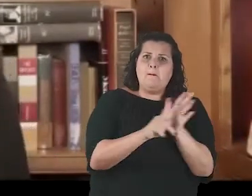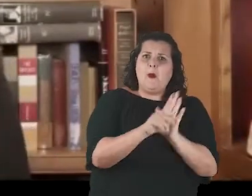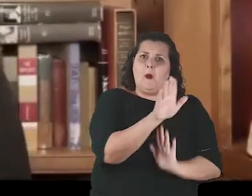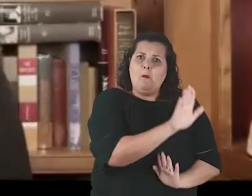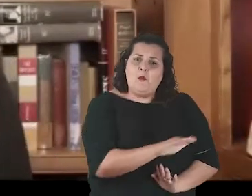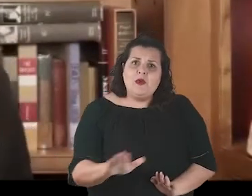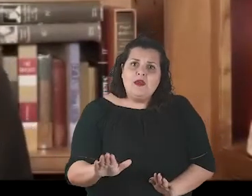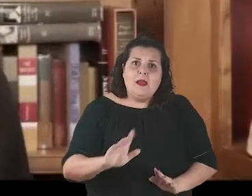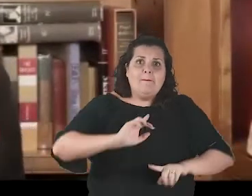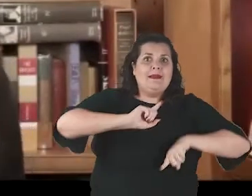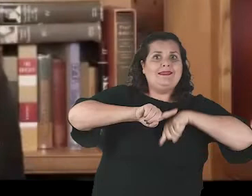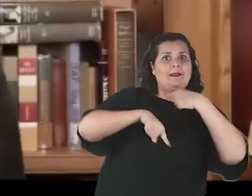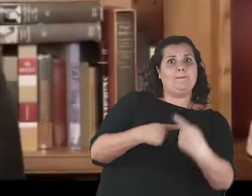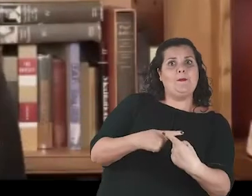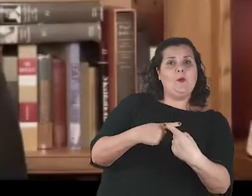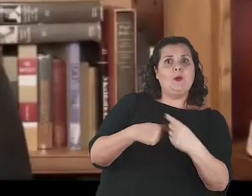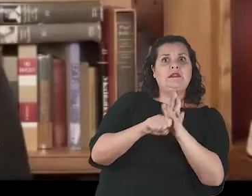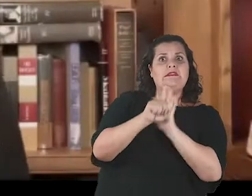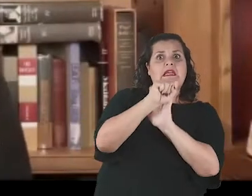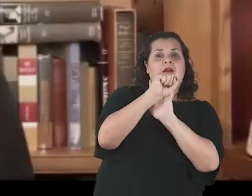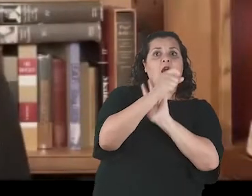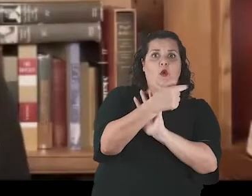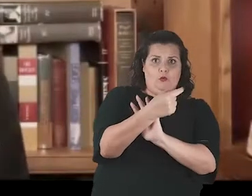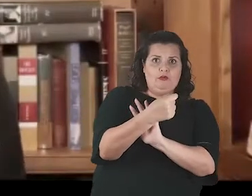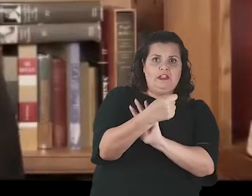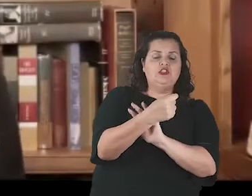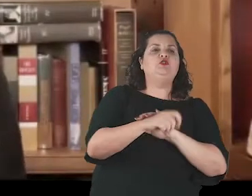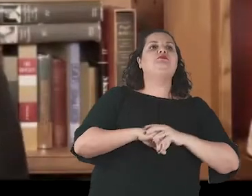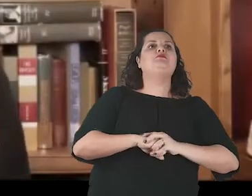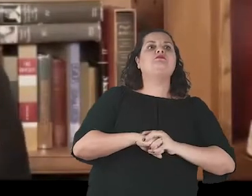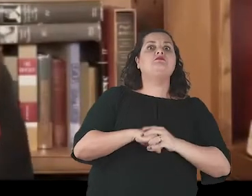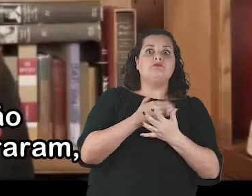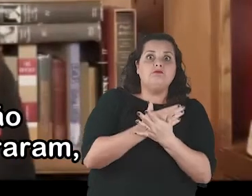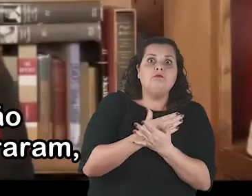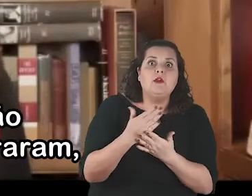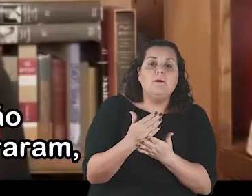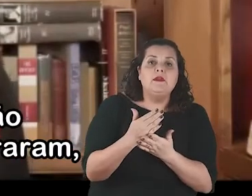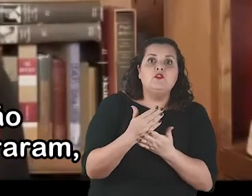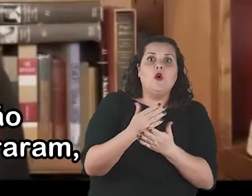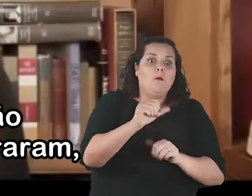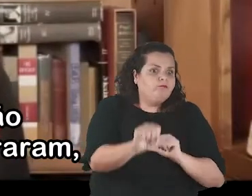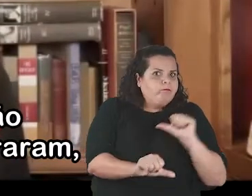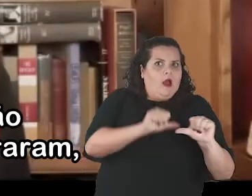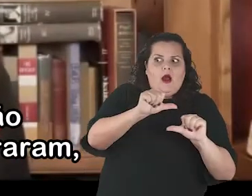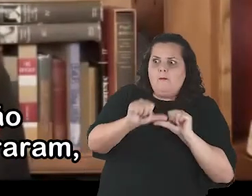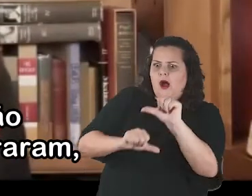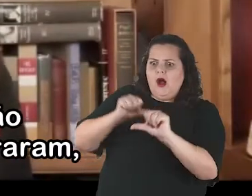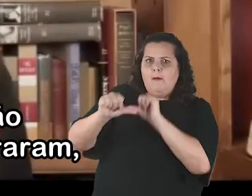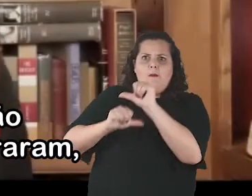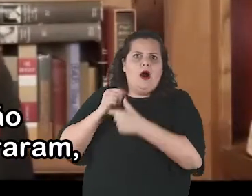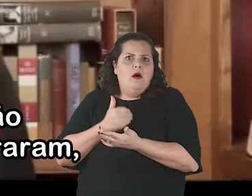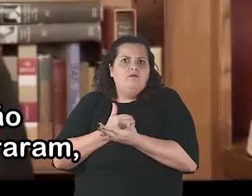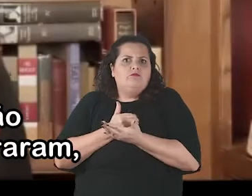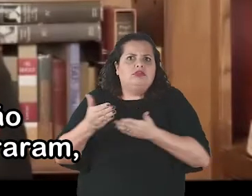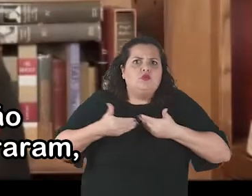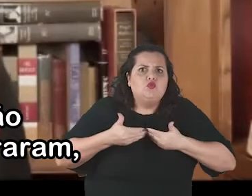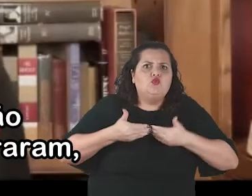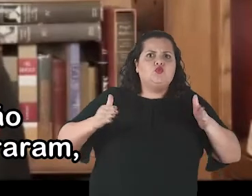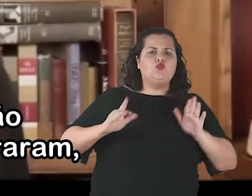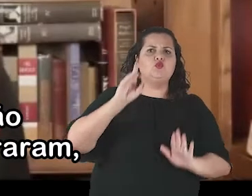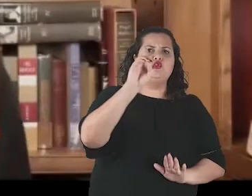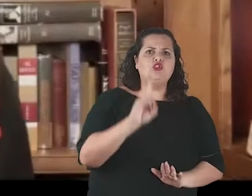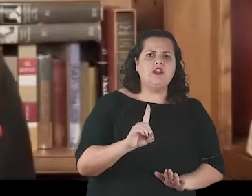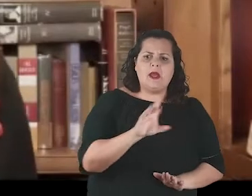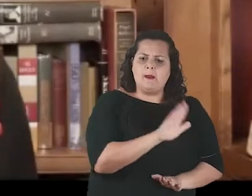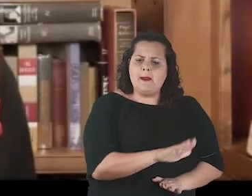abordavam muito a questão dos direitos das crianças. Mas, no século XX, houve um grande despertar quando os